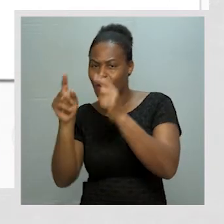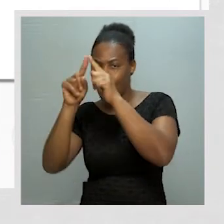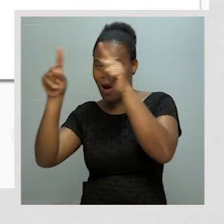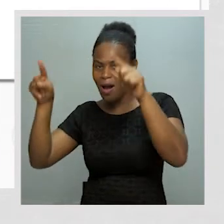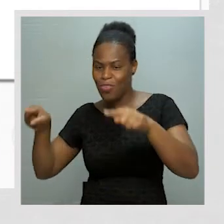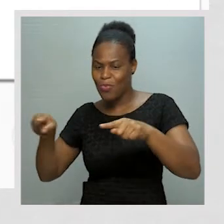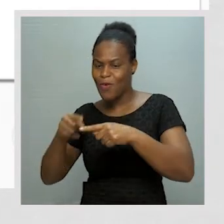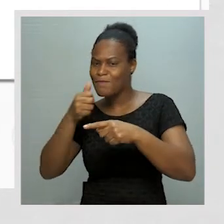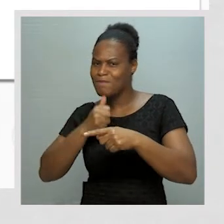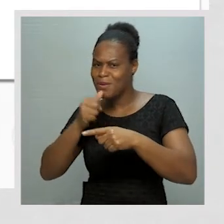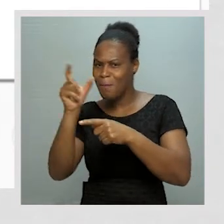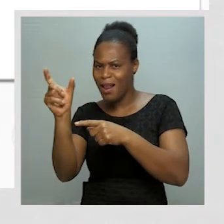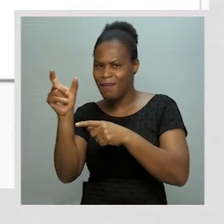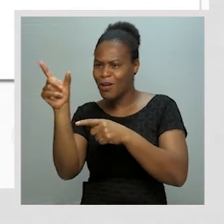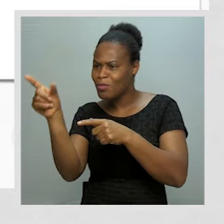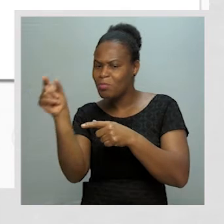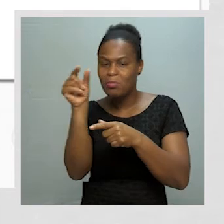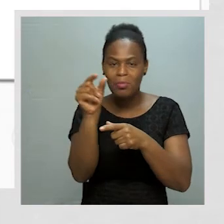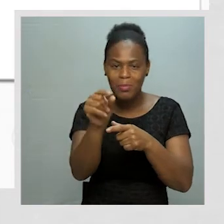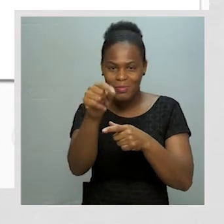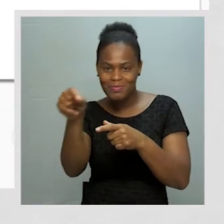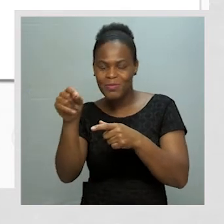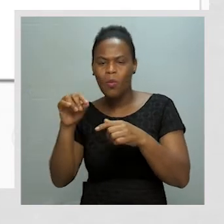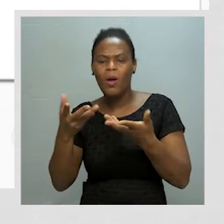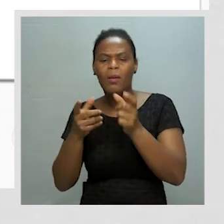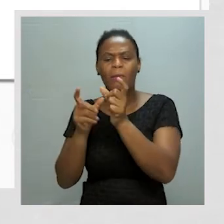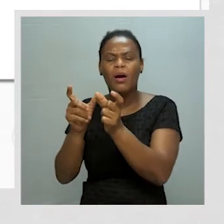palavras do quadro. Quais são essas palavras que estão no quadro?